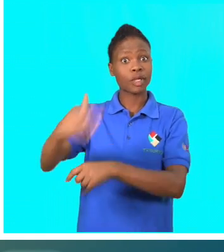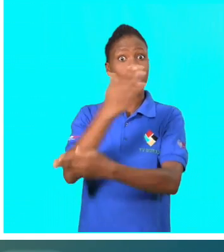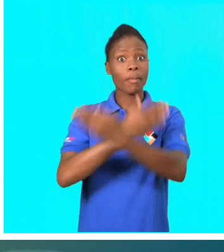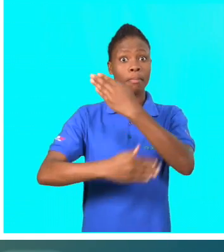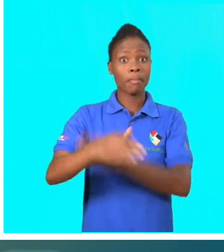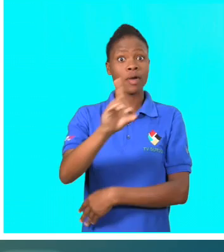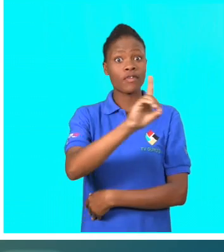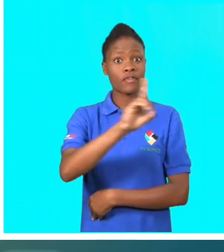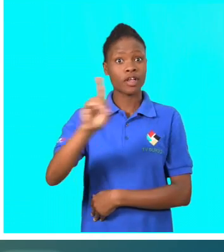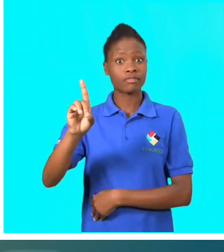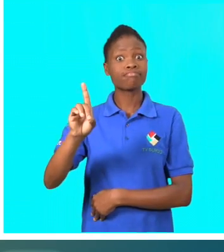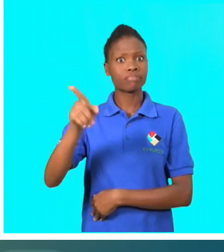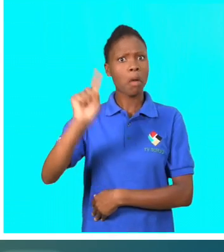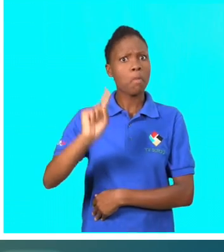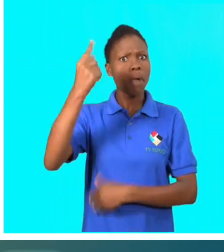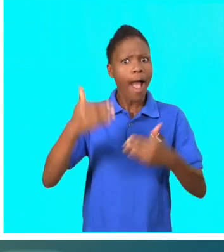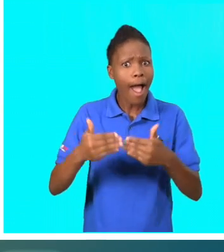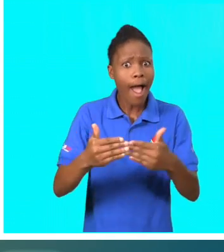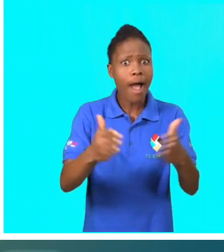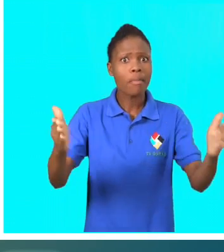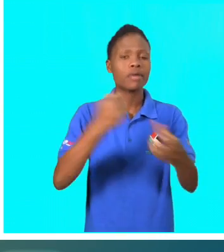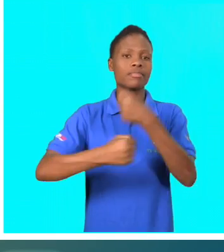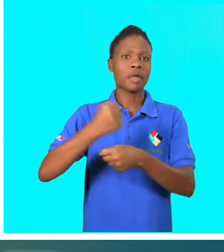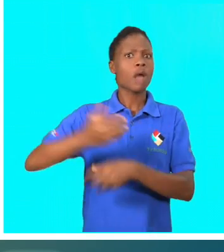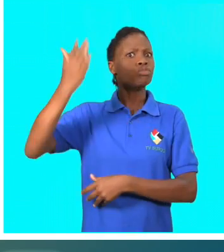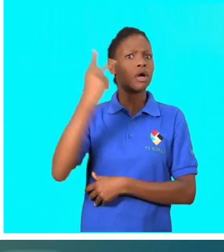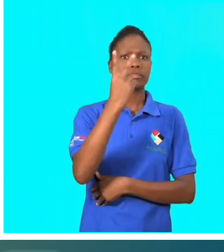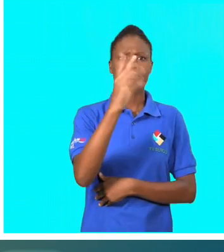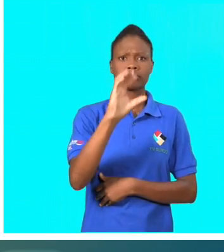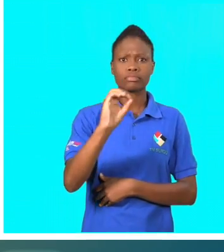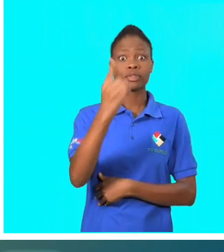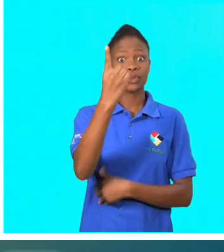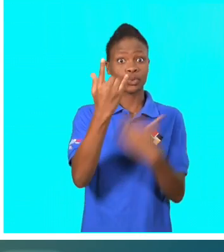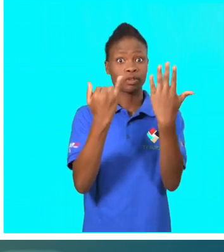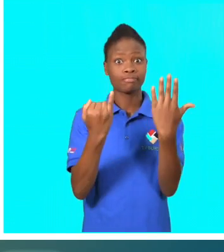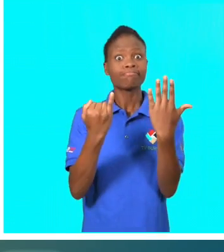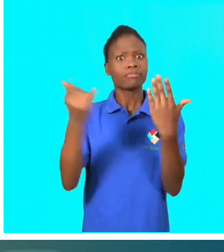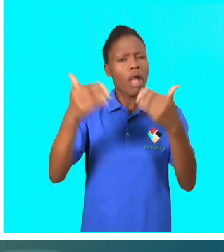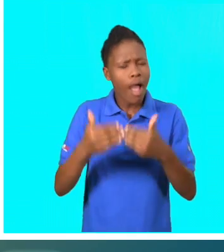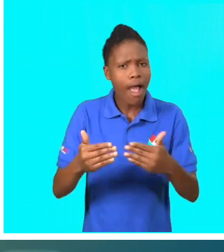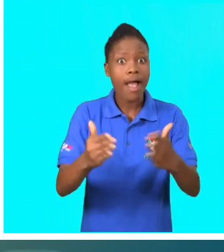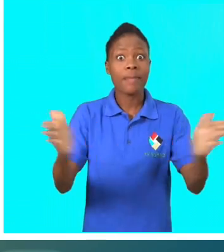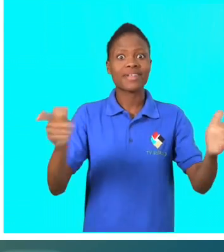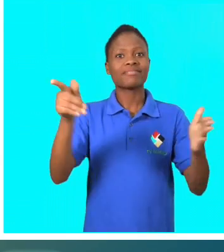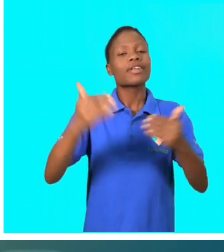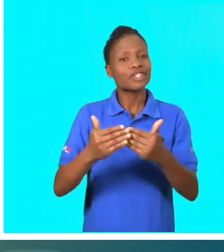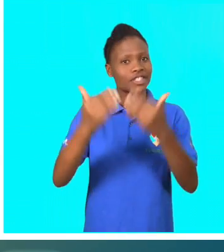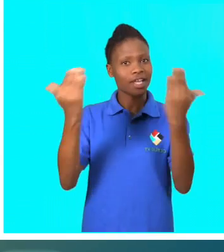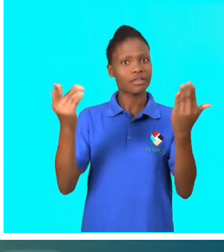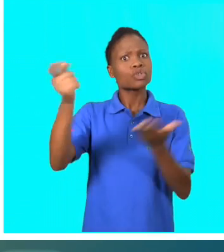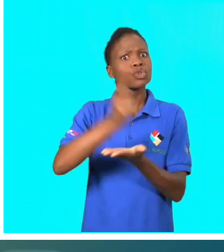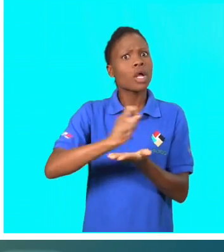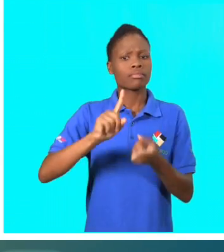A escola comunitária da ADEMO foi a primeira a anunciar oficialmente a abertura do ano letivo 2017, porque temia que no dia